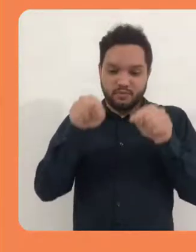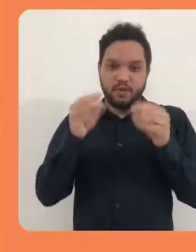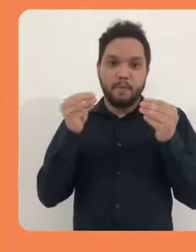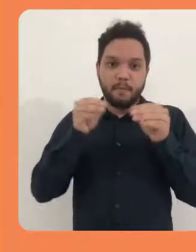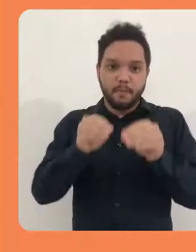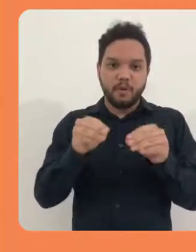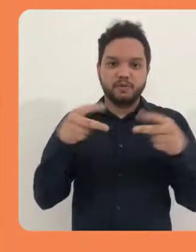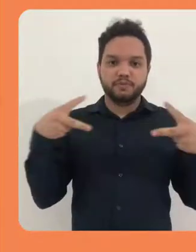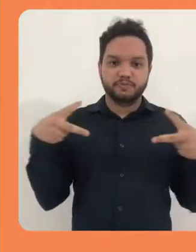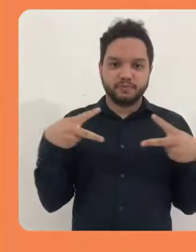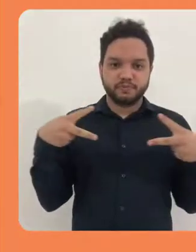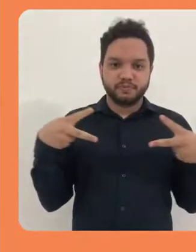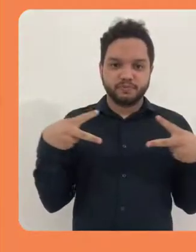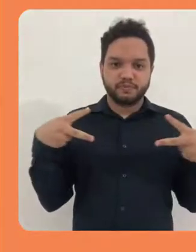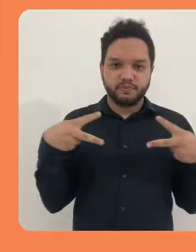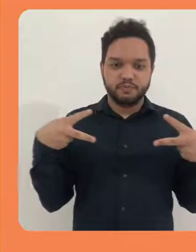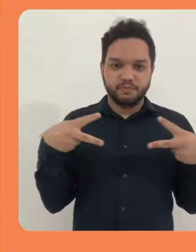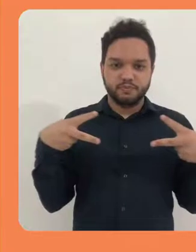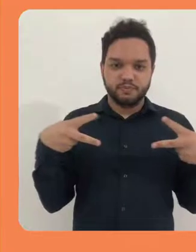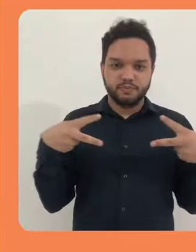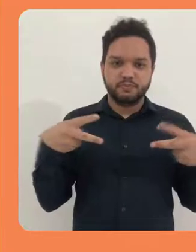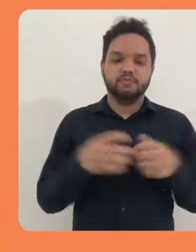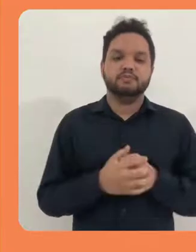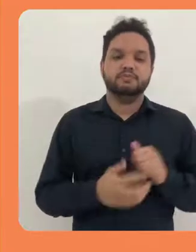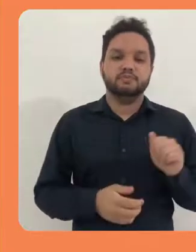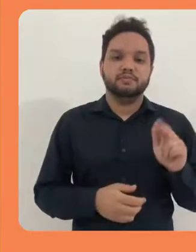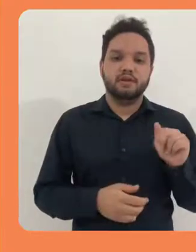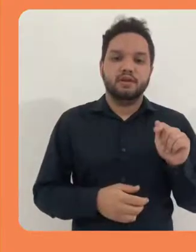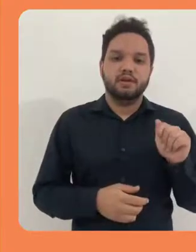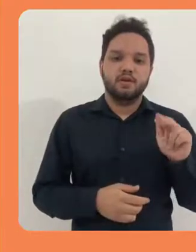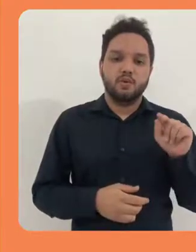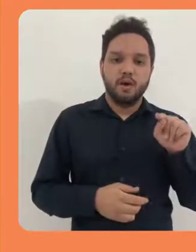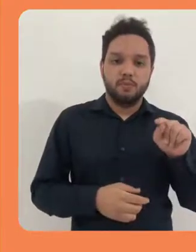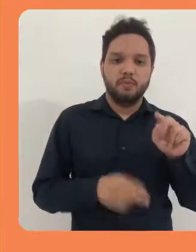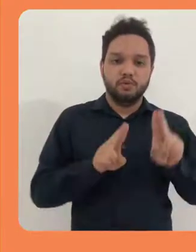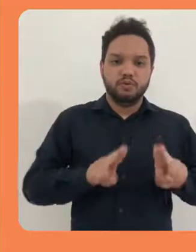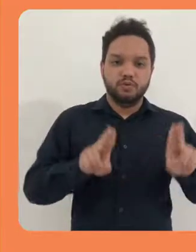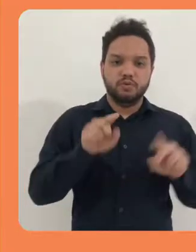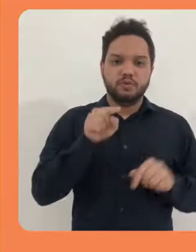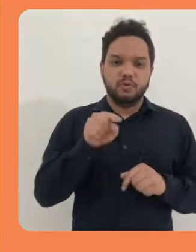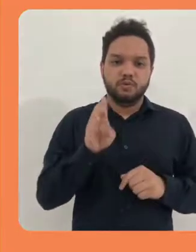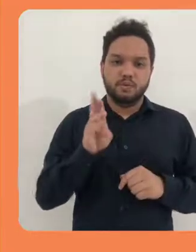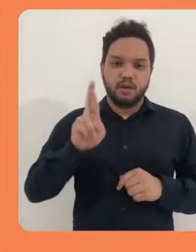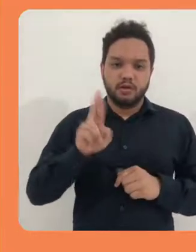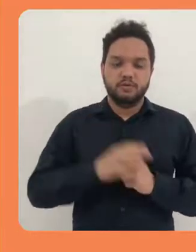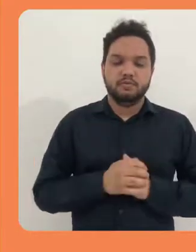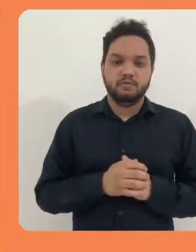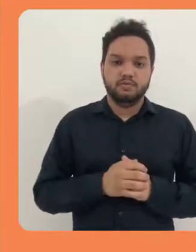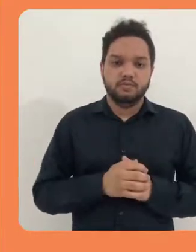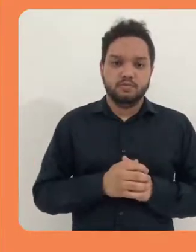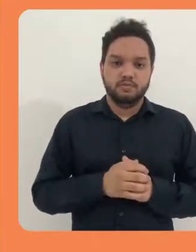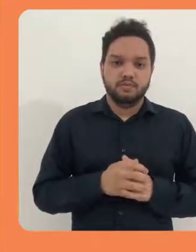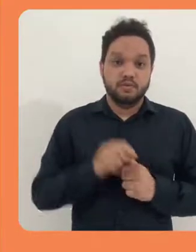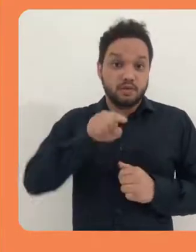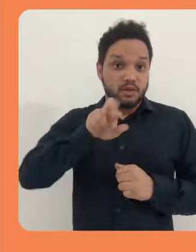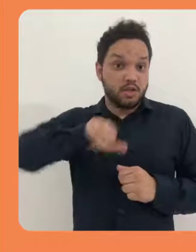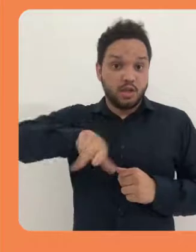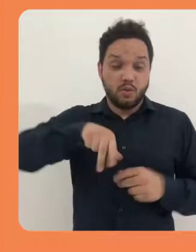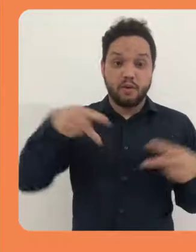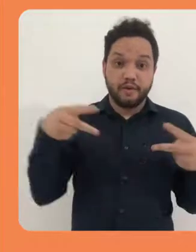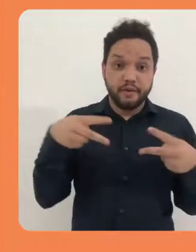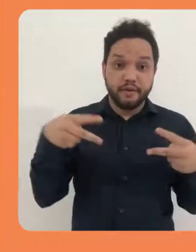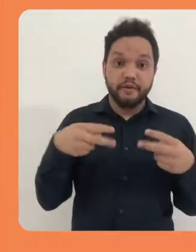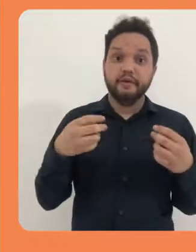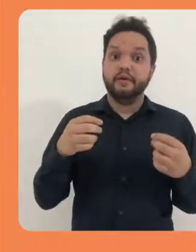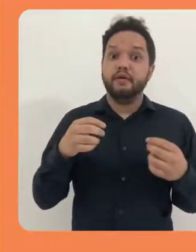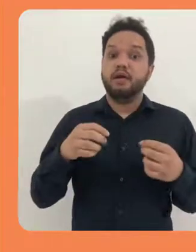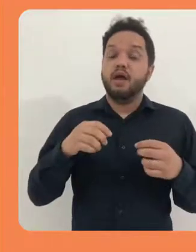E aqui você coloca o endereço araranguá.ufsc.br. Bom,